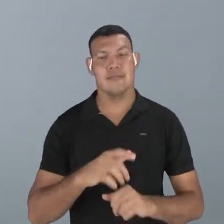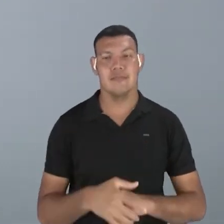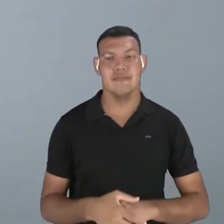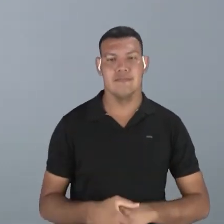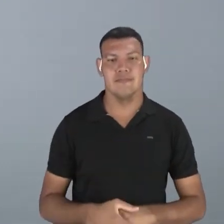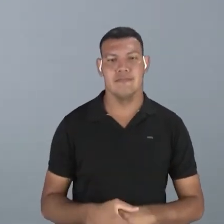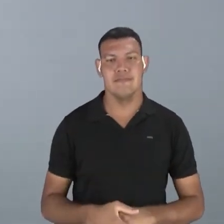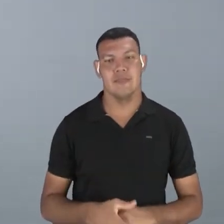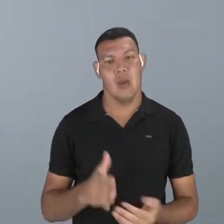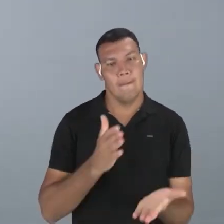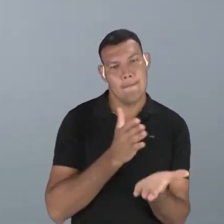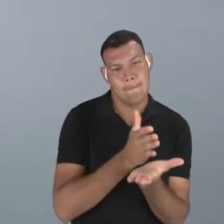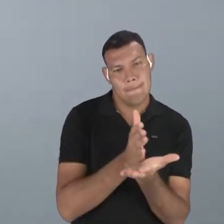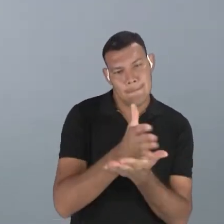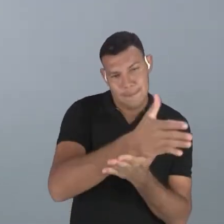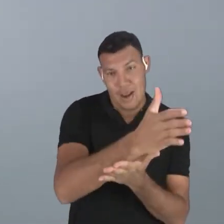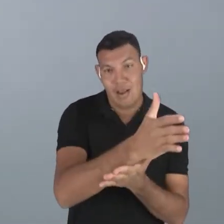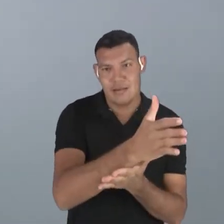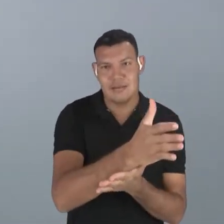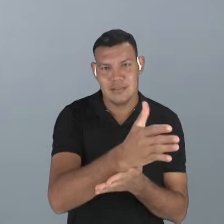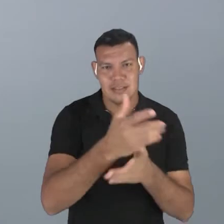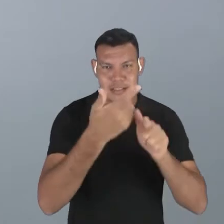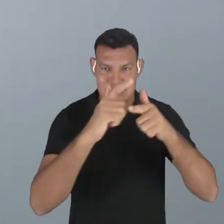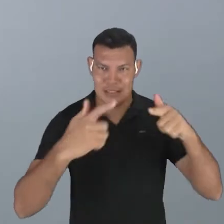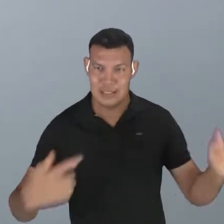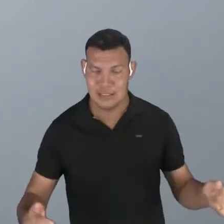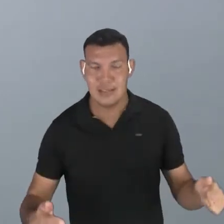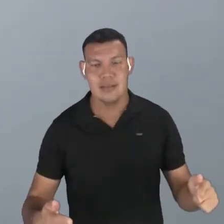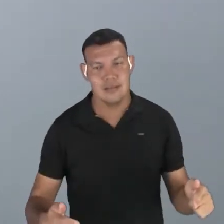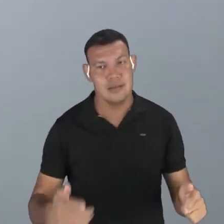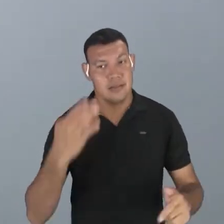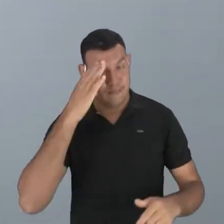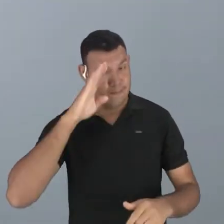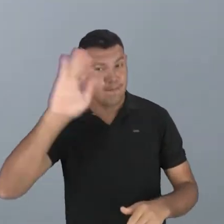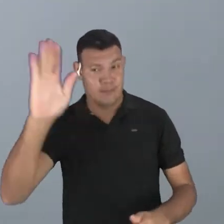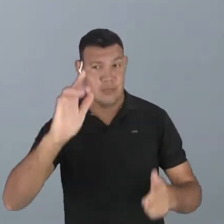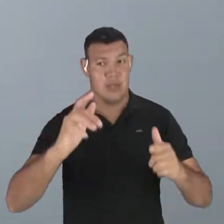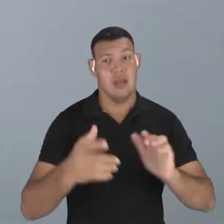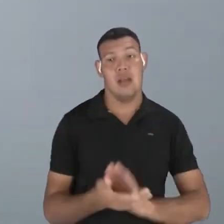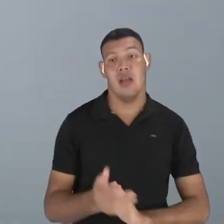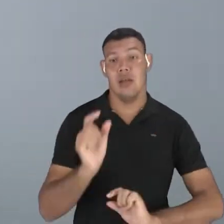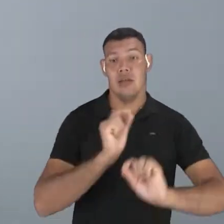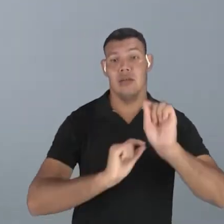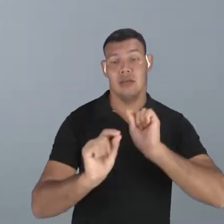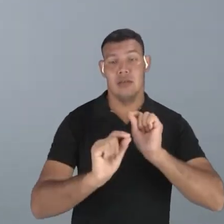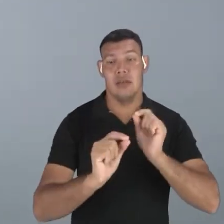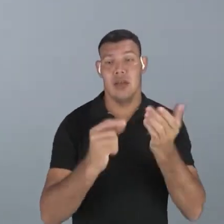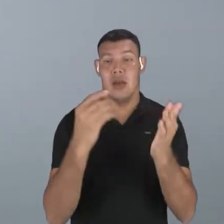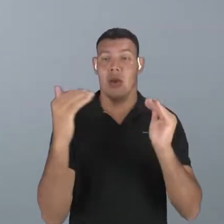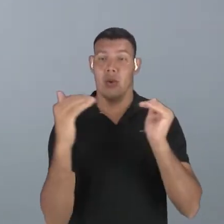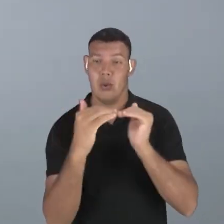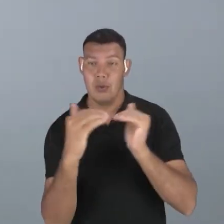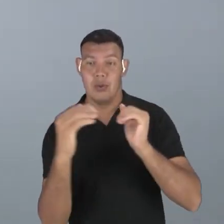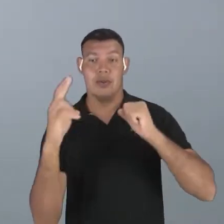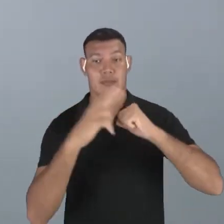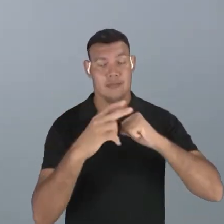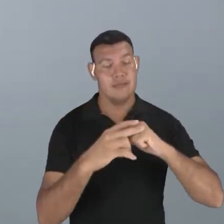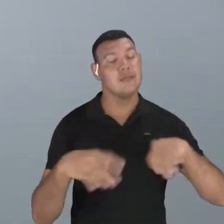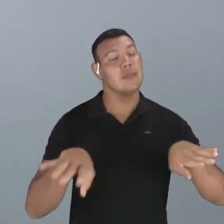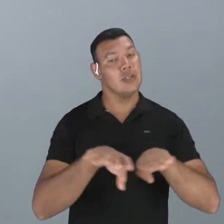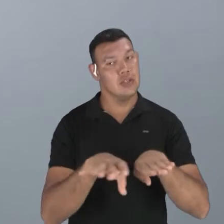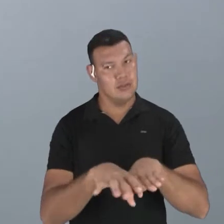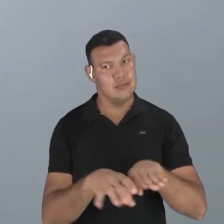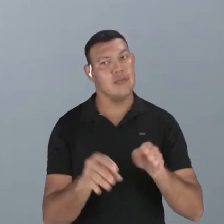gramaticais, principalmente em relação à concordância verbal. Porém, pode haver também